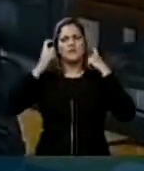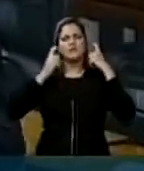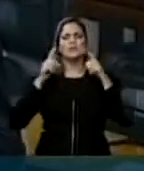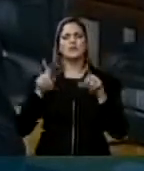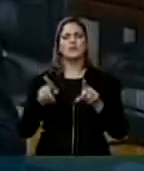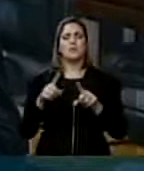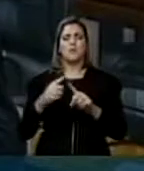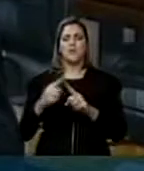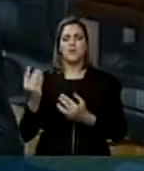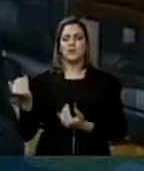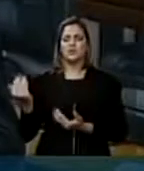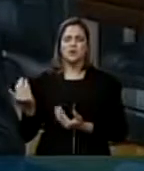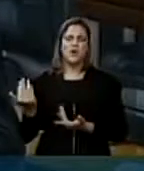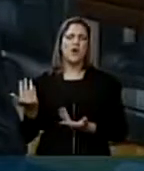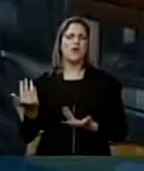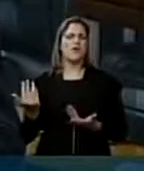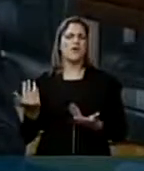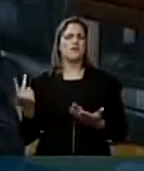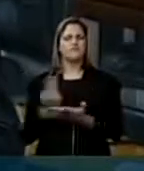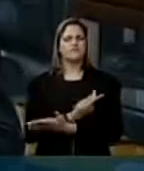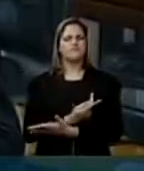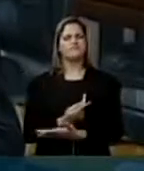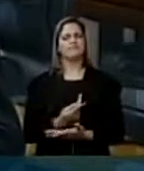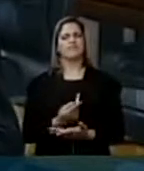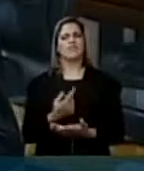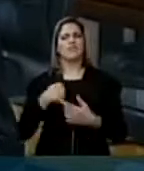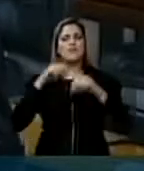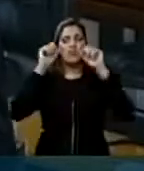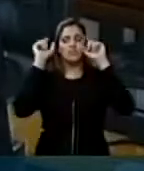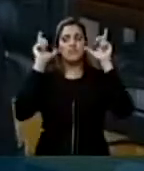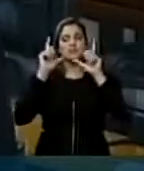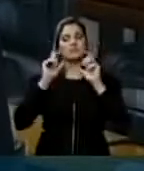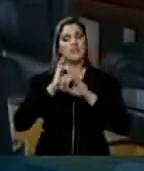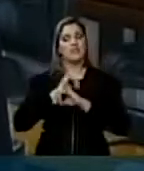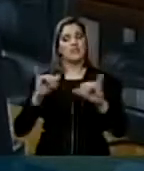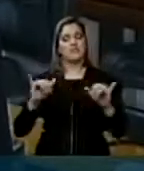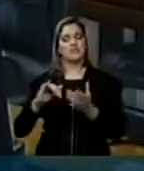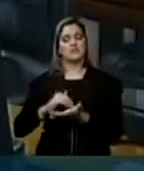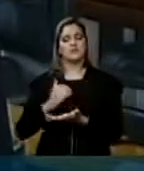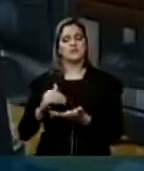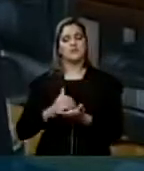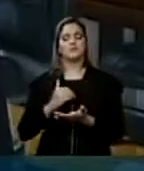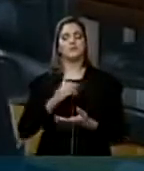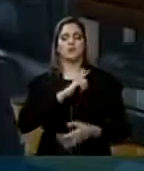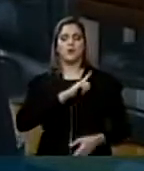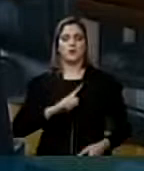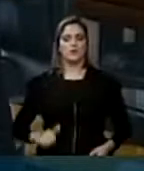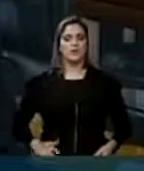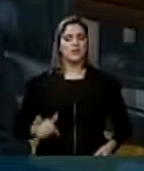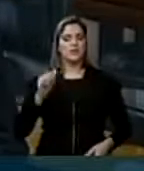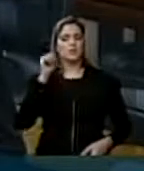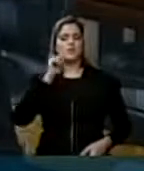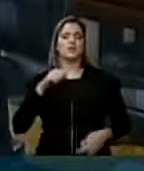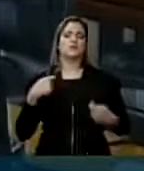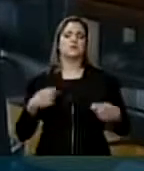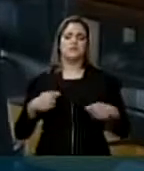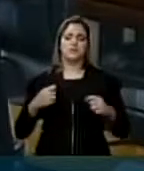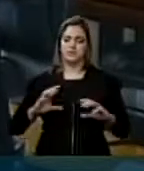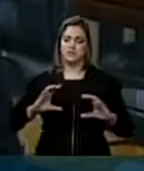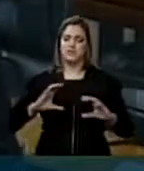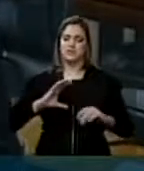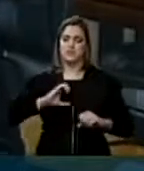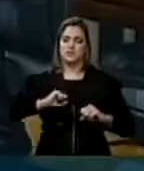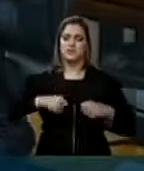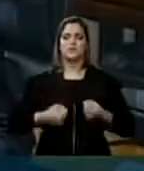envolve a juventude especial e a gente chama a atenção do secretário de Segurança, da governadora do estado, para que busque um